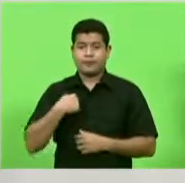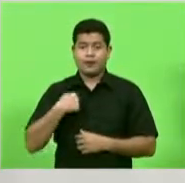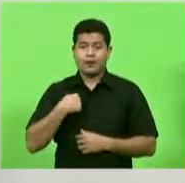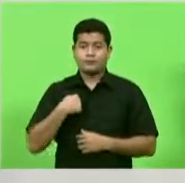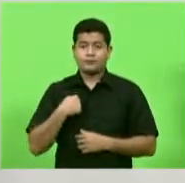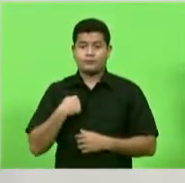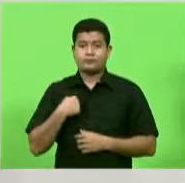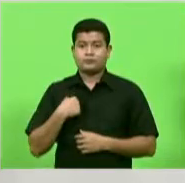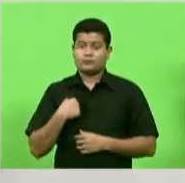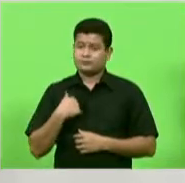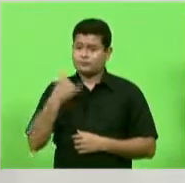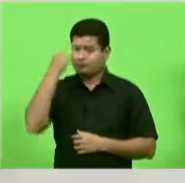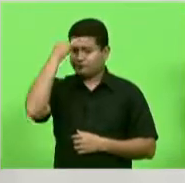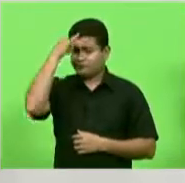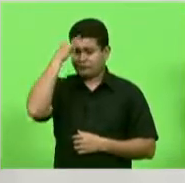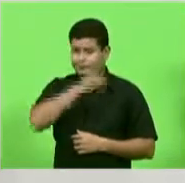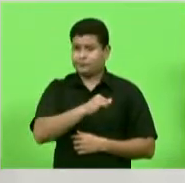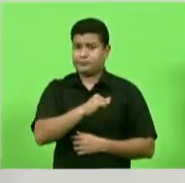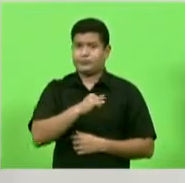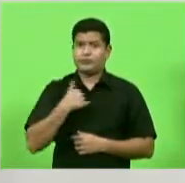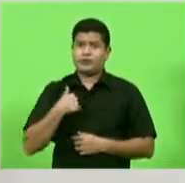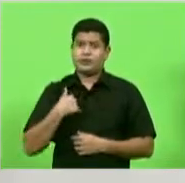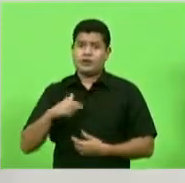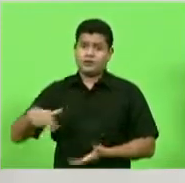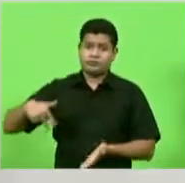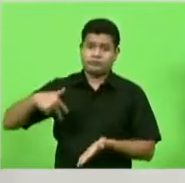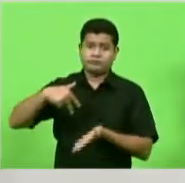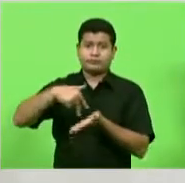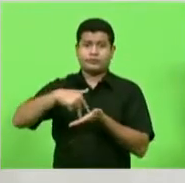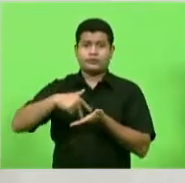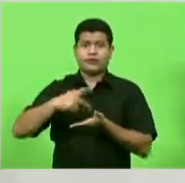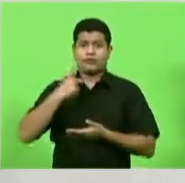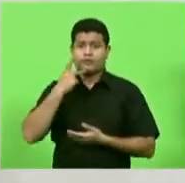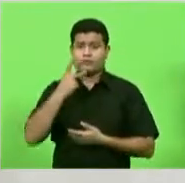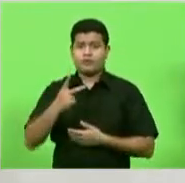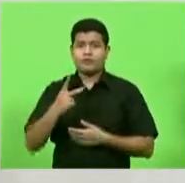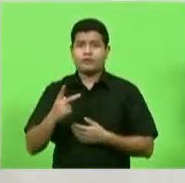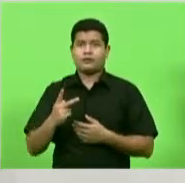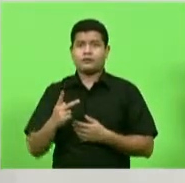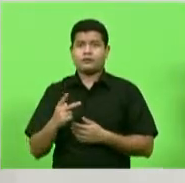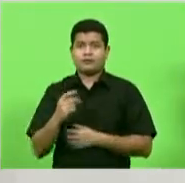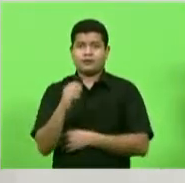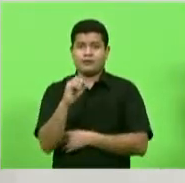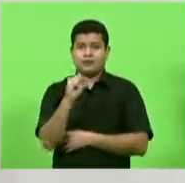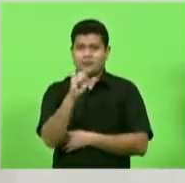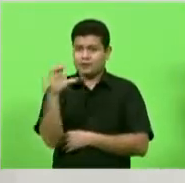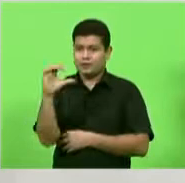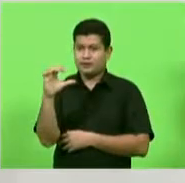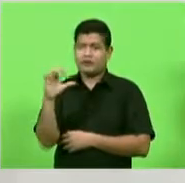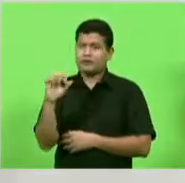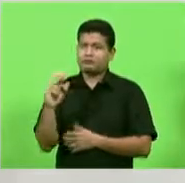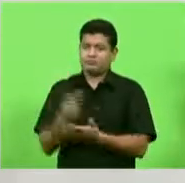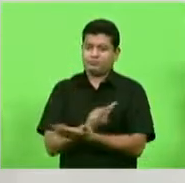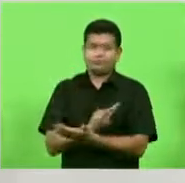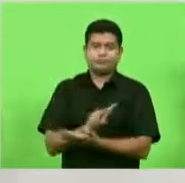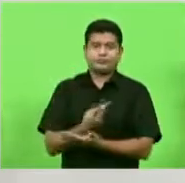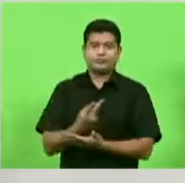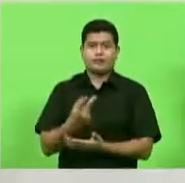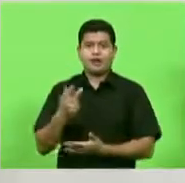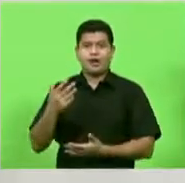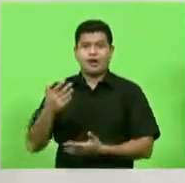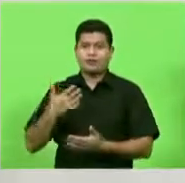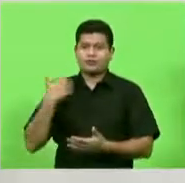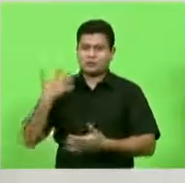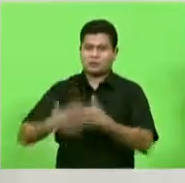Eu vou evitar, daqui para frente, nos meus pronunciamentos, falar da Santa Catarina, que não dá certo. Aquela Santa Catarina das